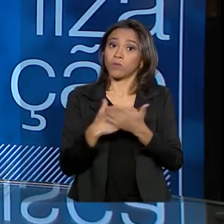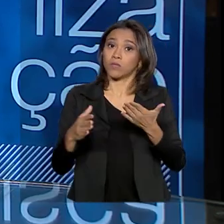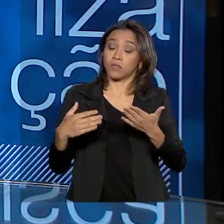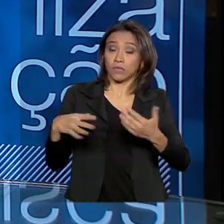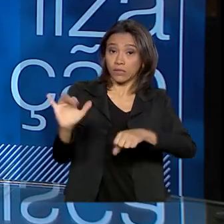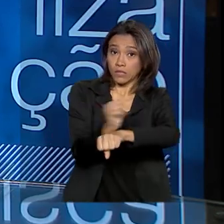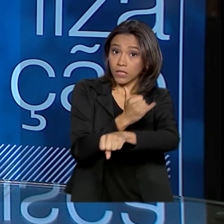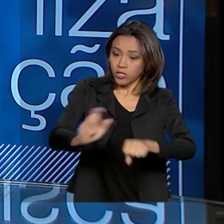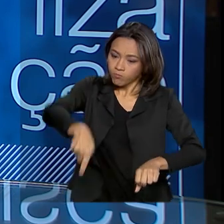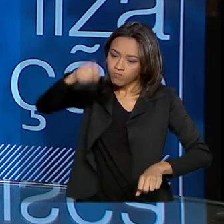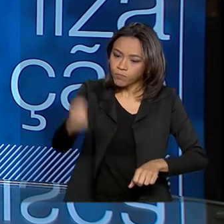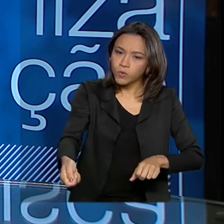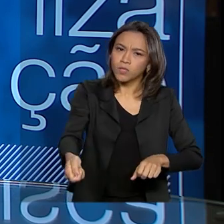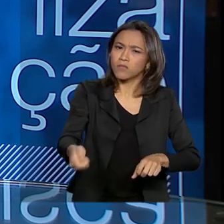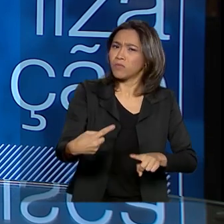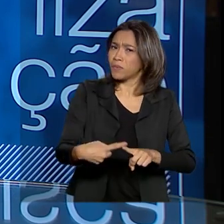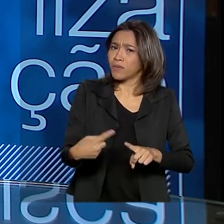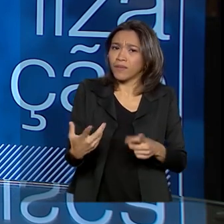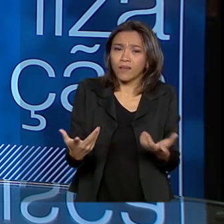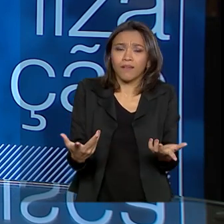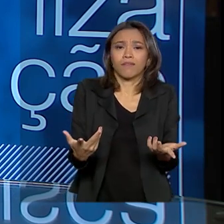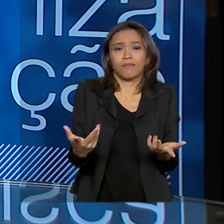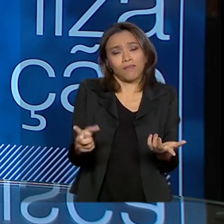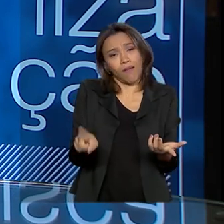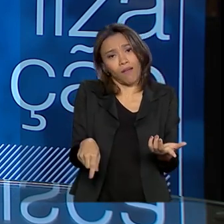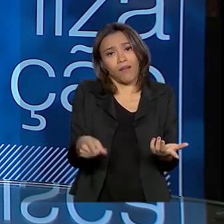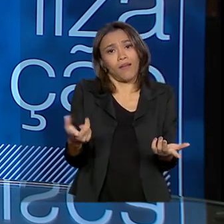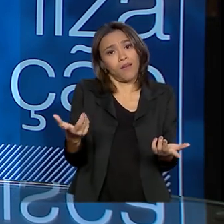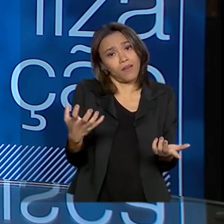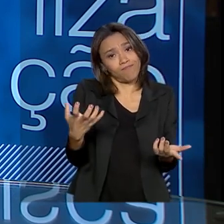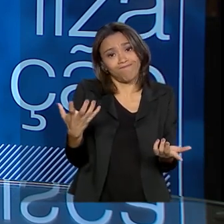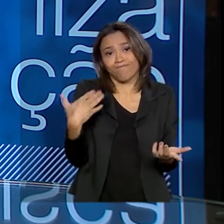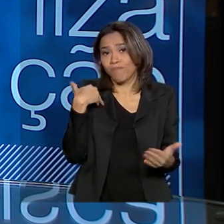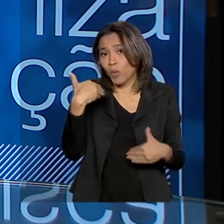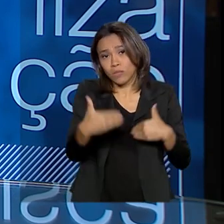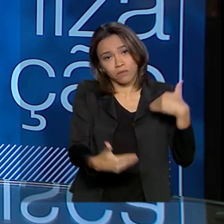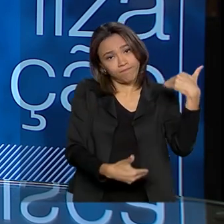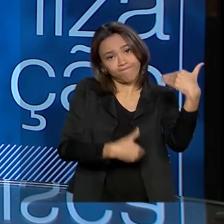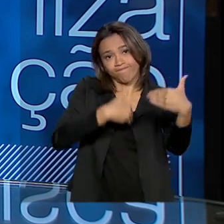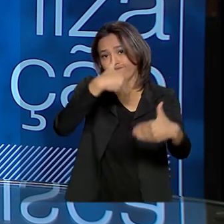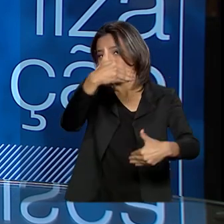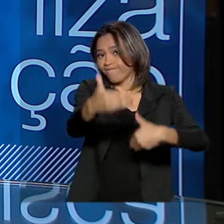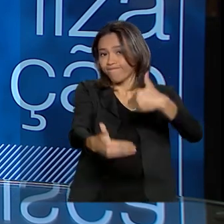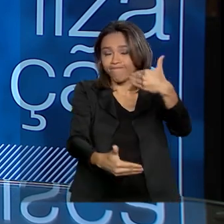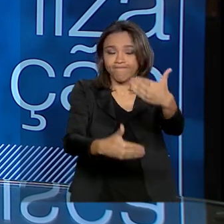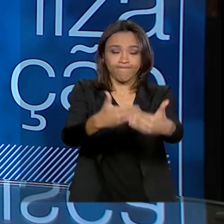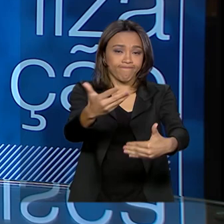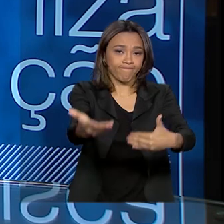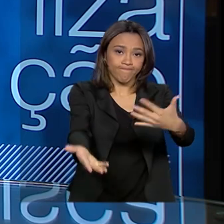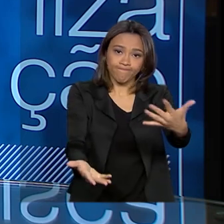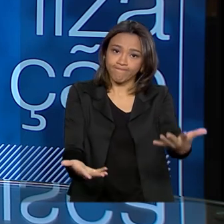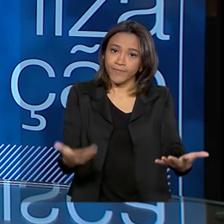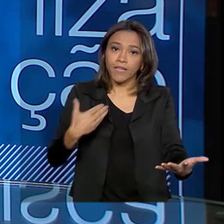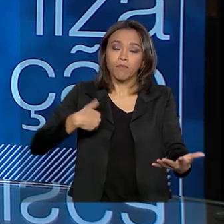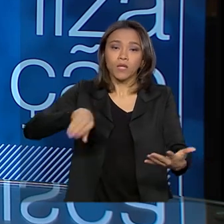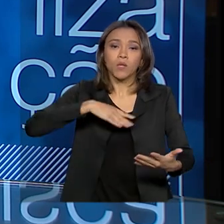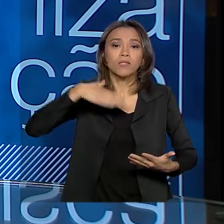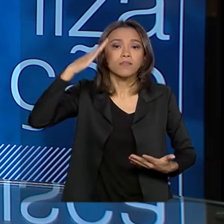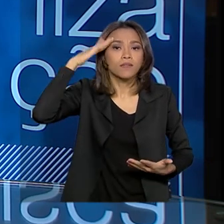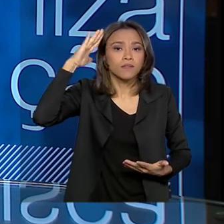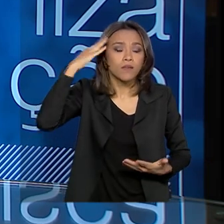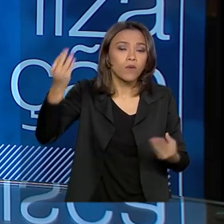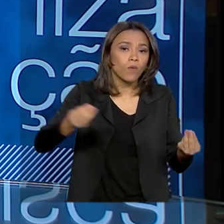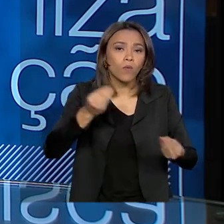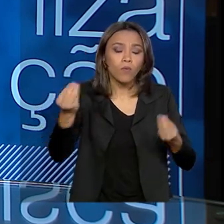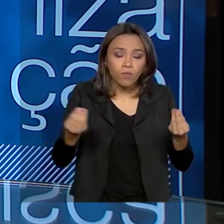porque ele tem uma importante contribuição. Agora, é do processo tecnológico. Nós precisamos entender como